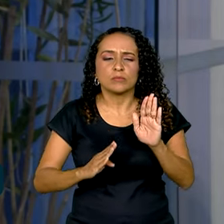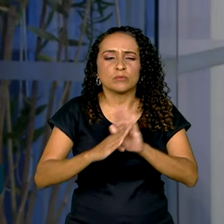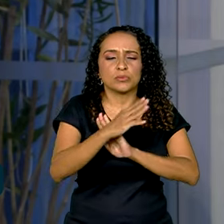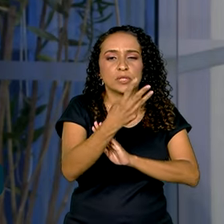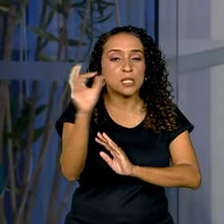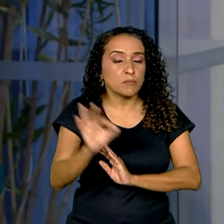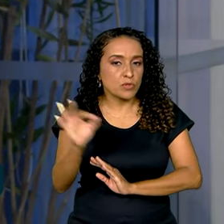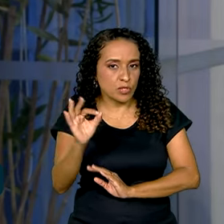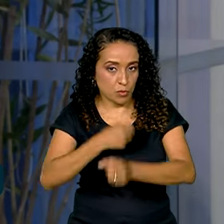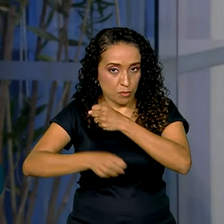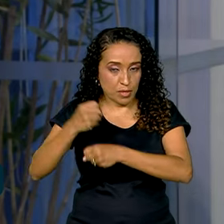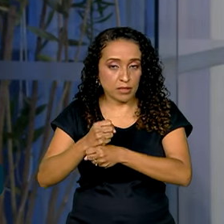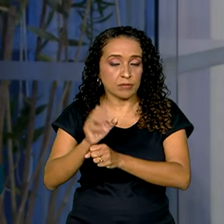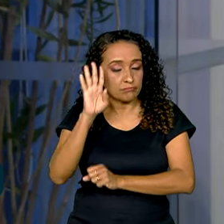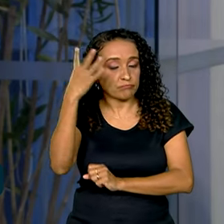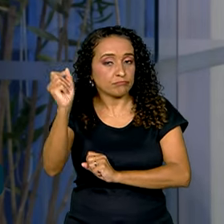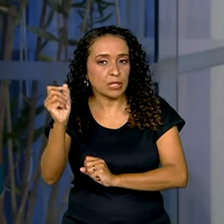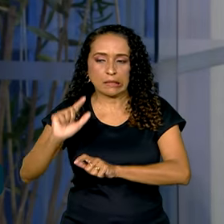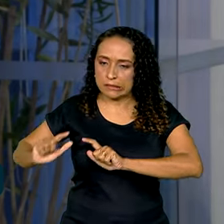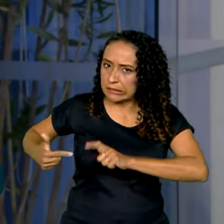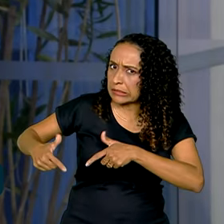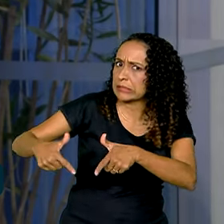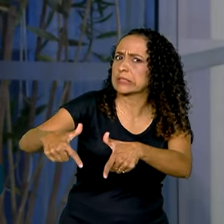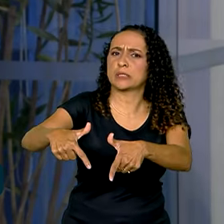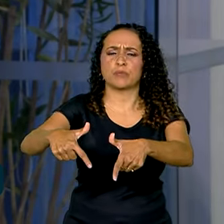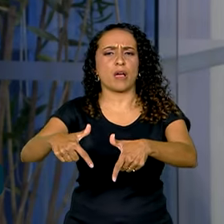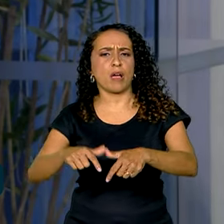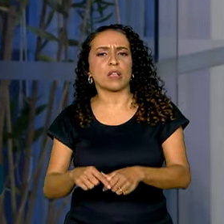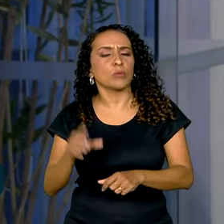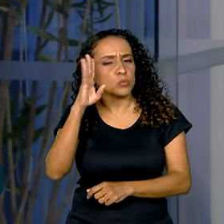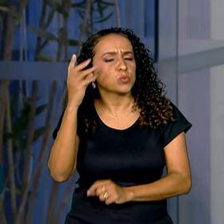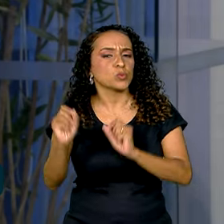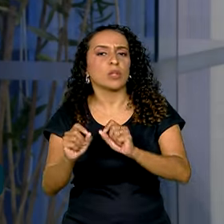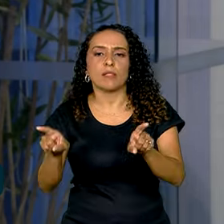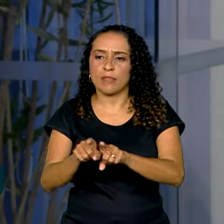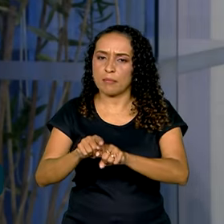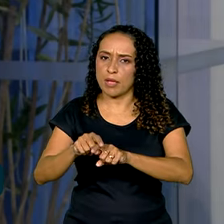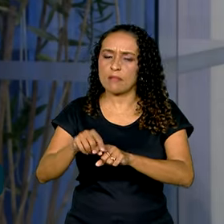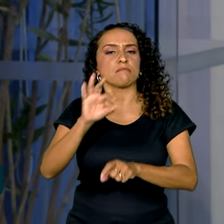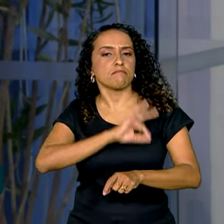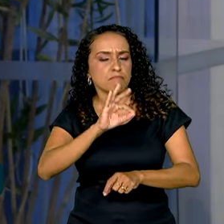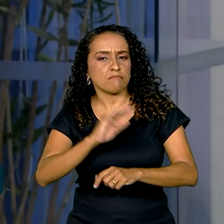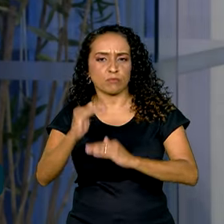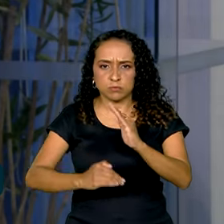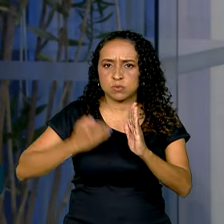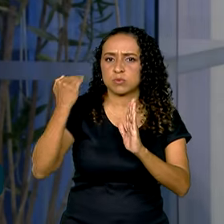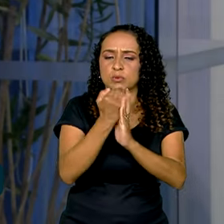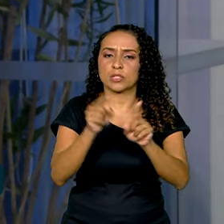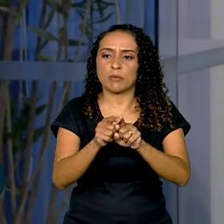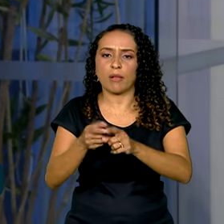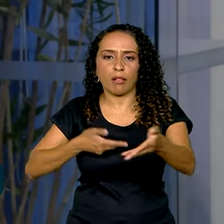no ano passado. Resultado de um mercado de trabalho mais aquecido, que resulta em aumento de renda, e também por conta das